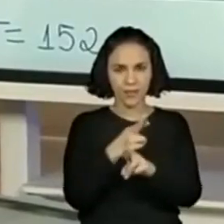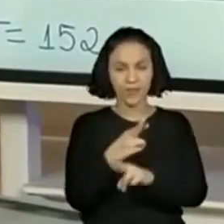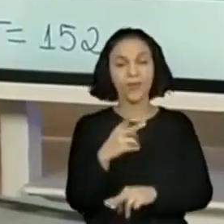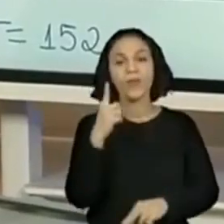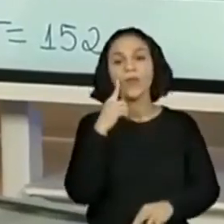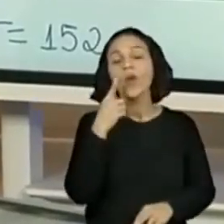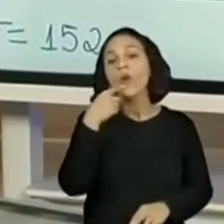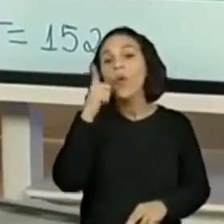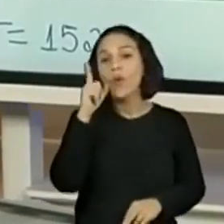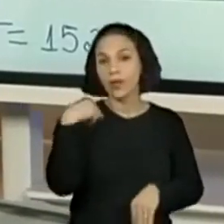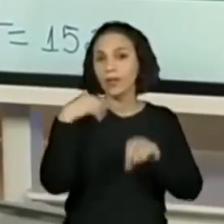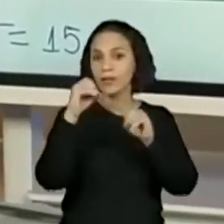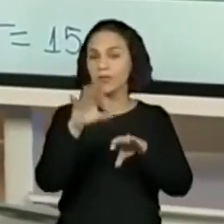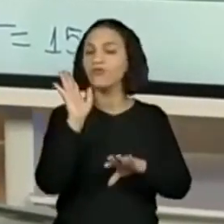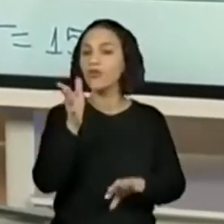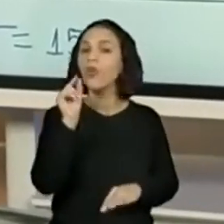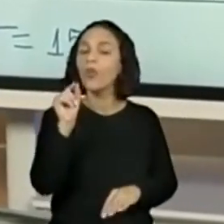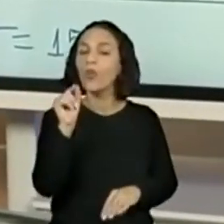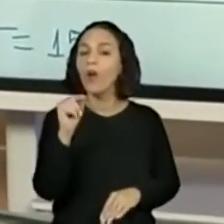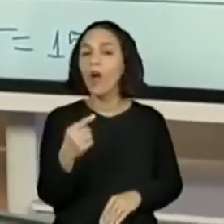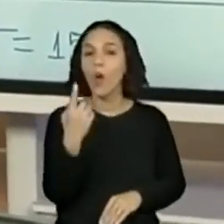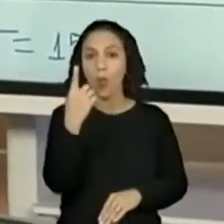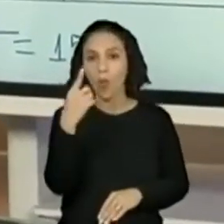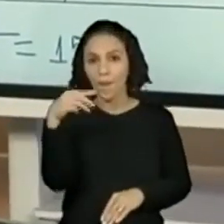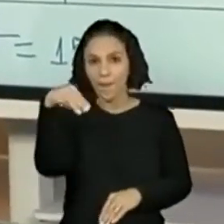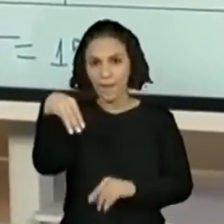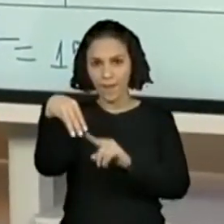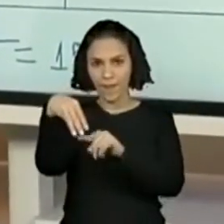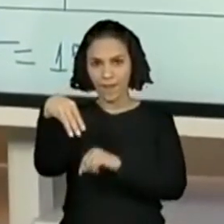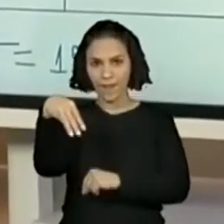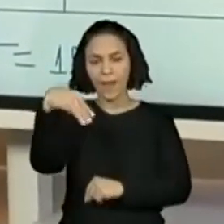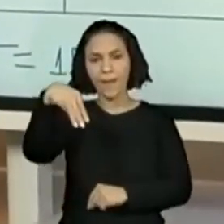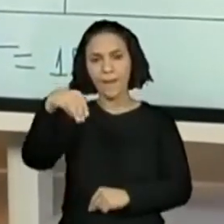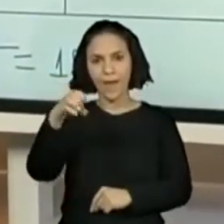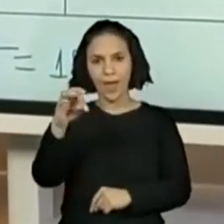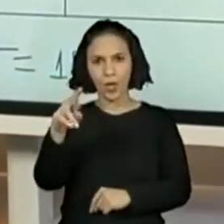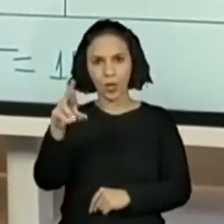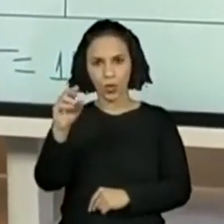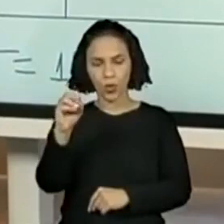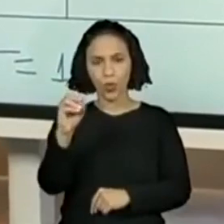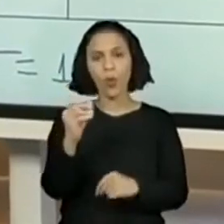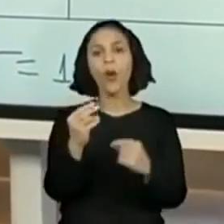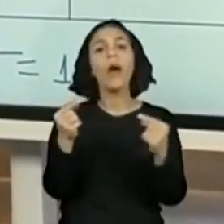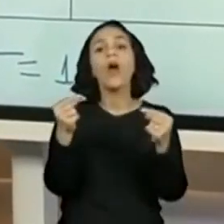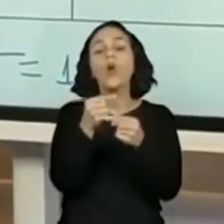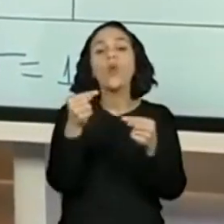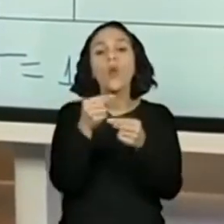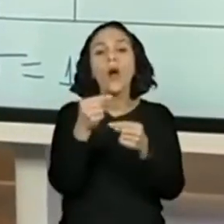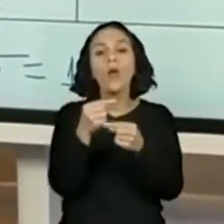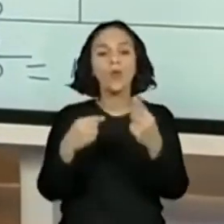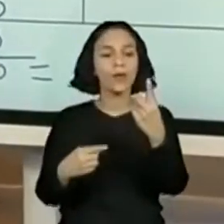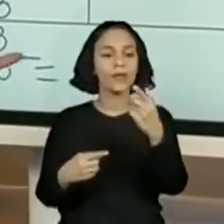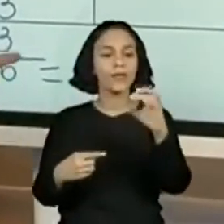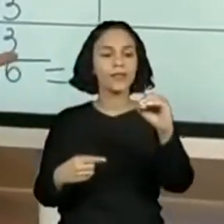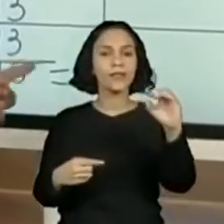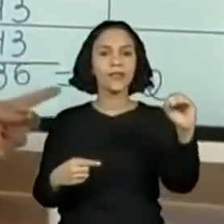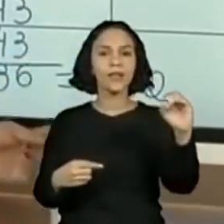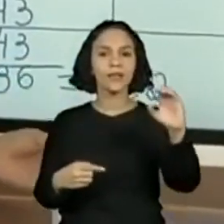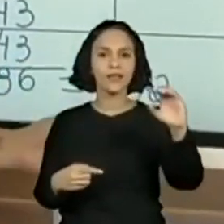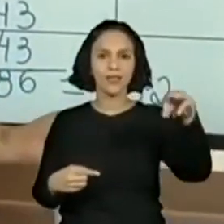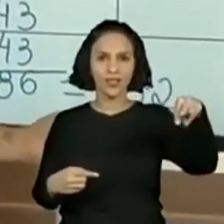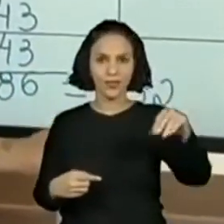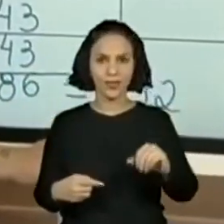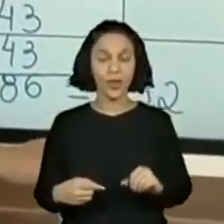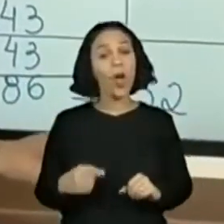que 100 centímetros. Um metro é igual a 100 centímetros, certo? Olha só quanto deu o